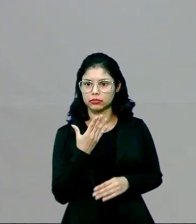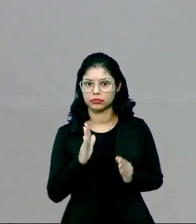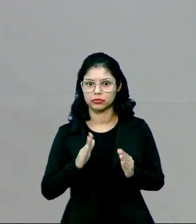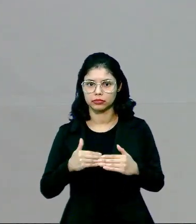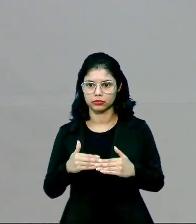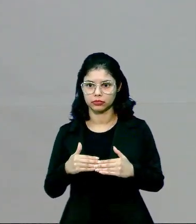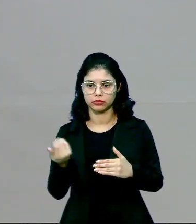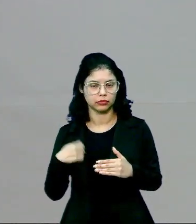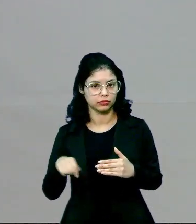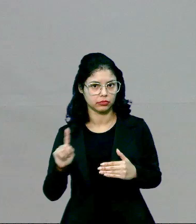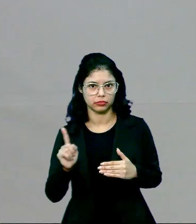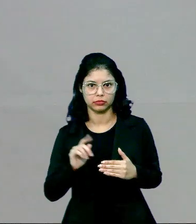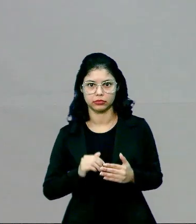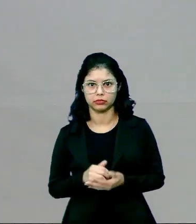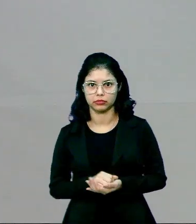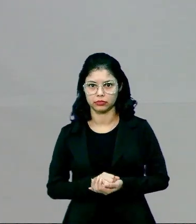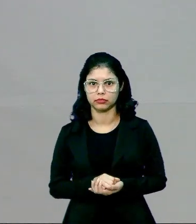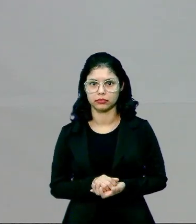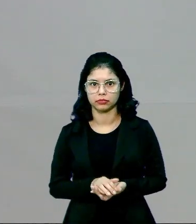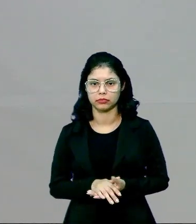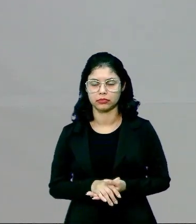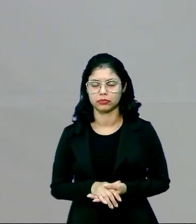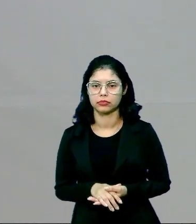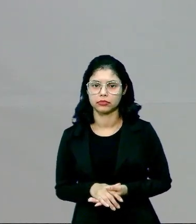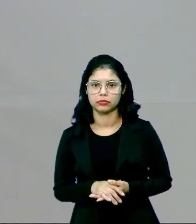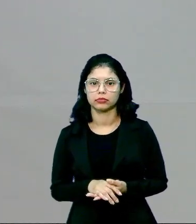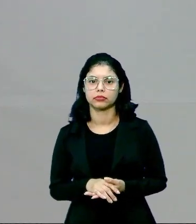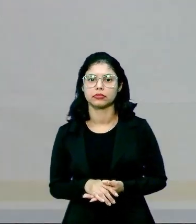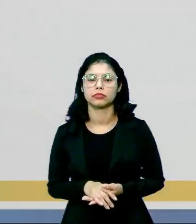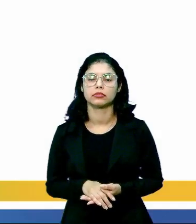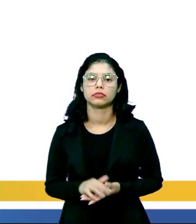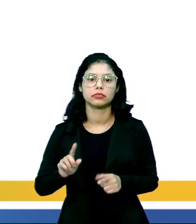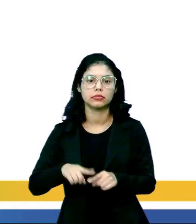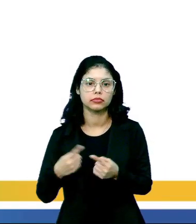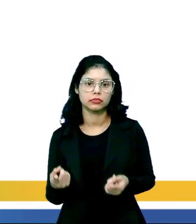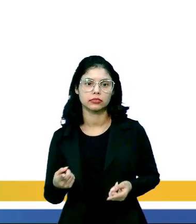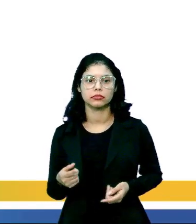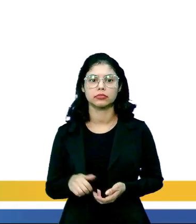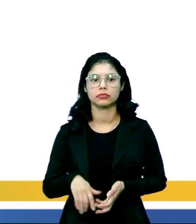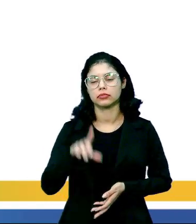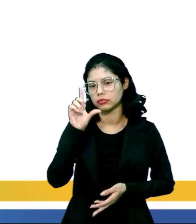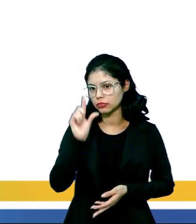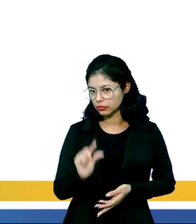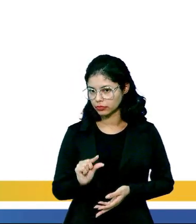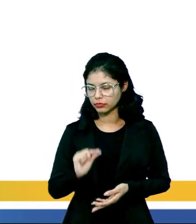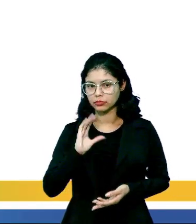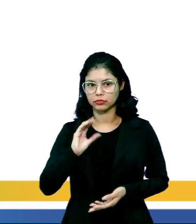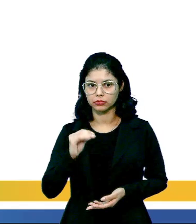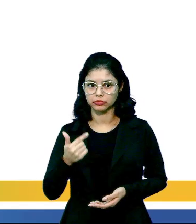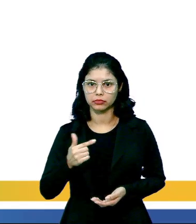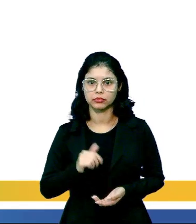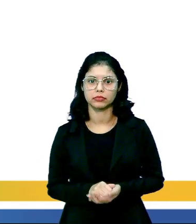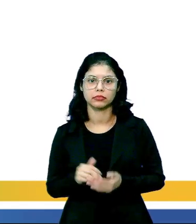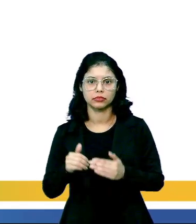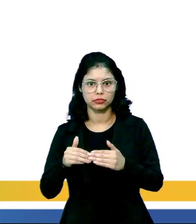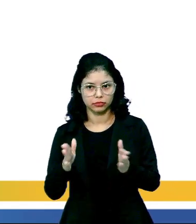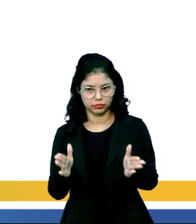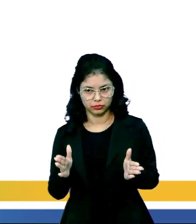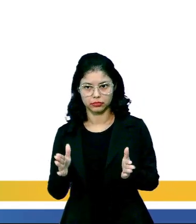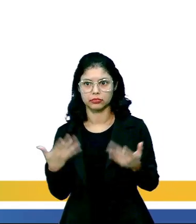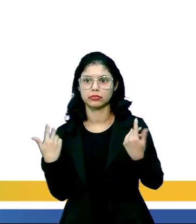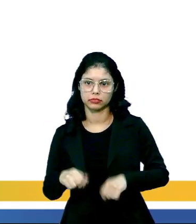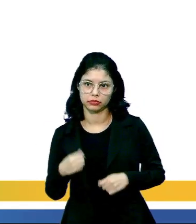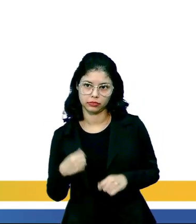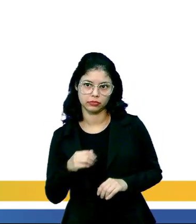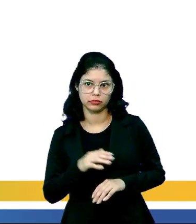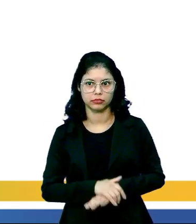então ela fecha. Ela não tem necessidade mais de captar o gás carbônico. Porém, quando o gás carbônico está baixo, ela precisa abrir, porque ela